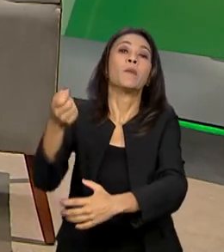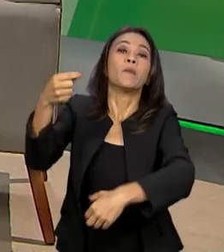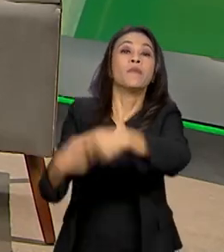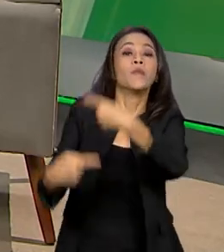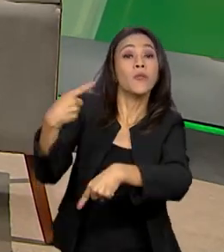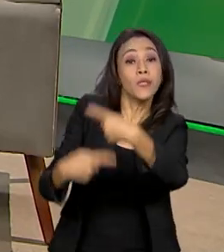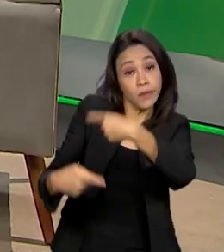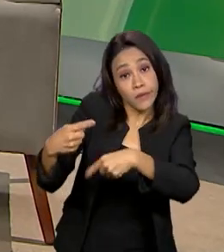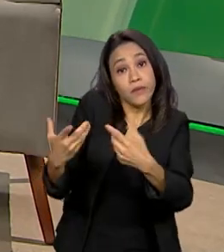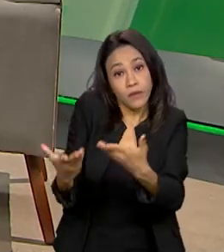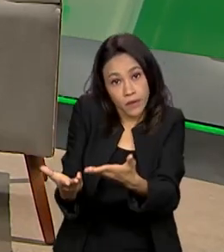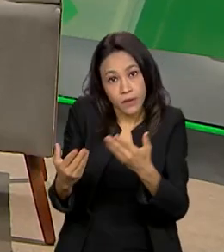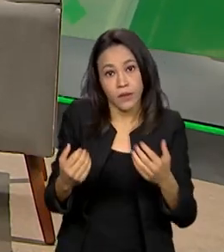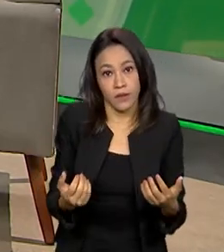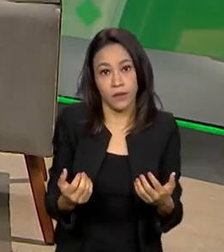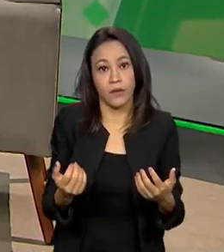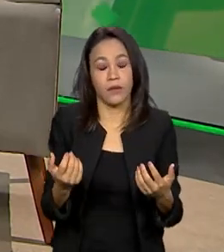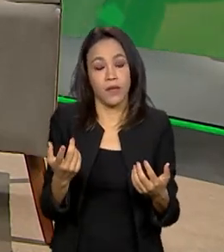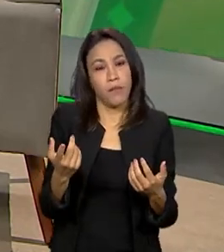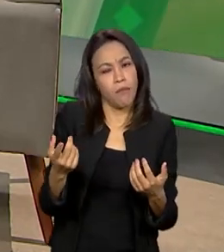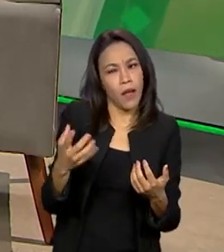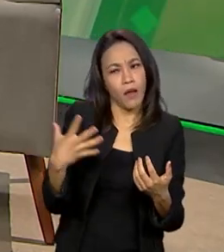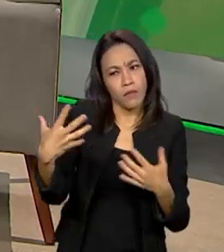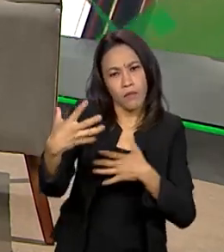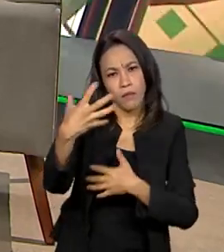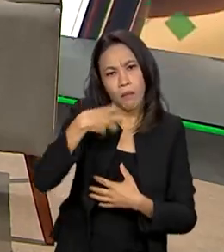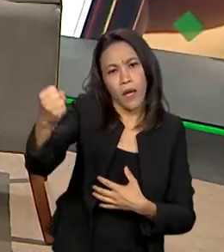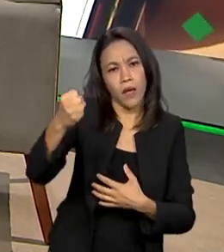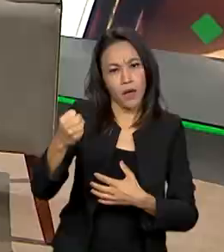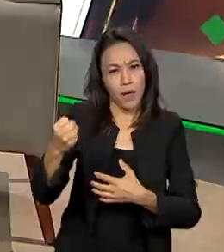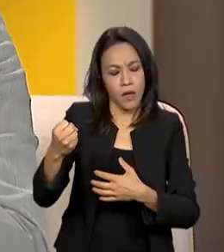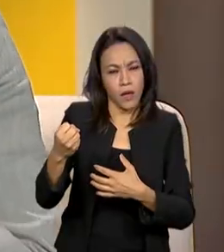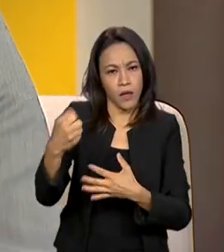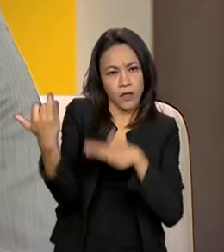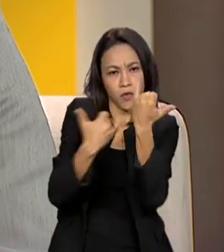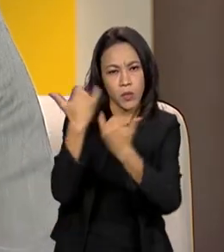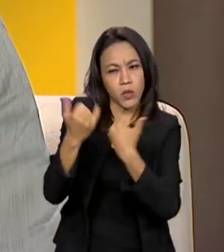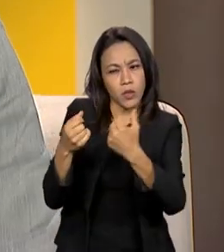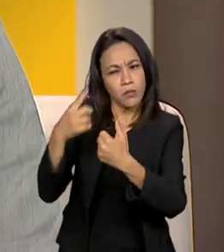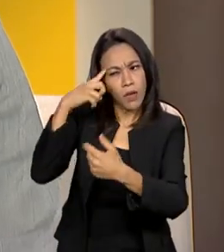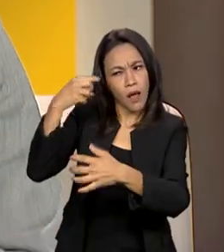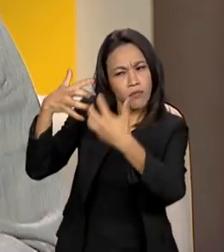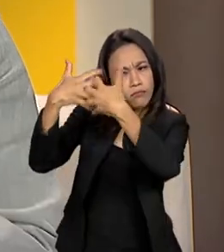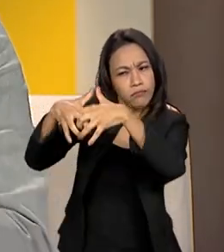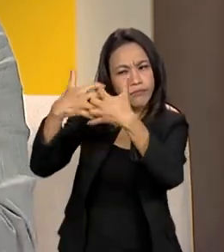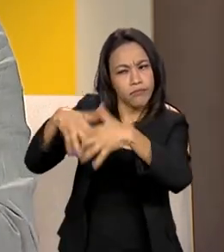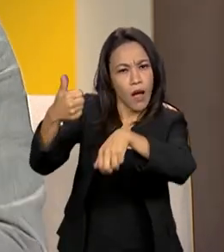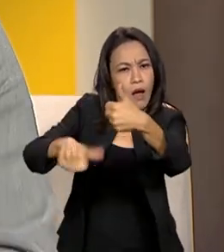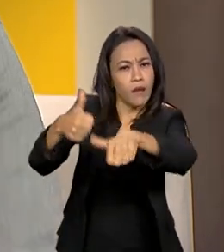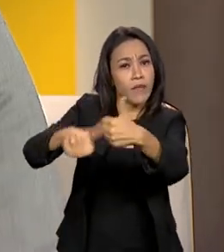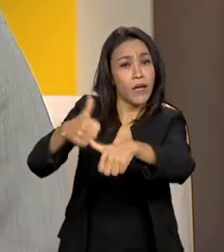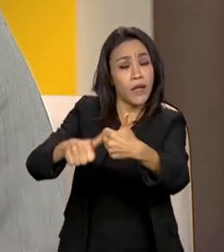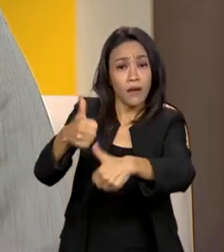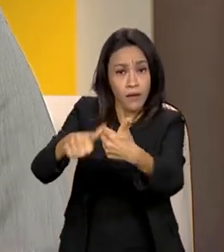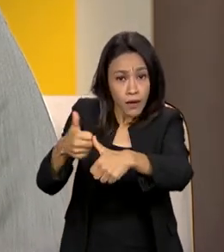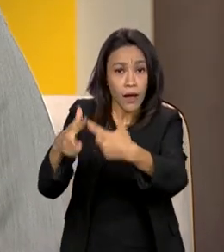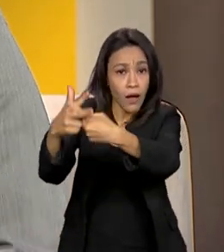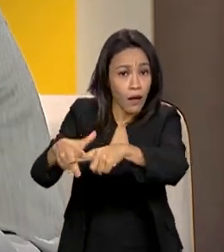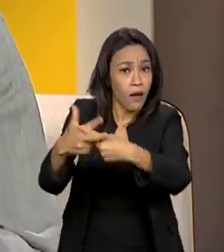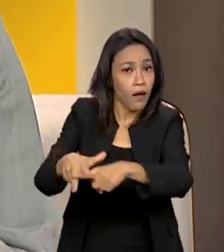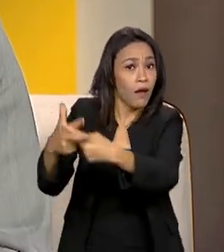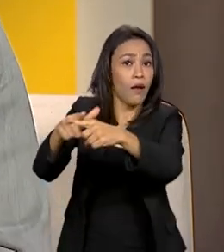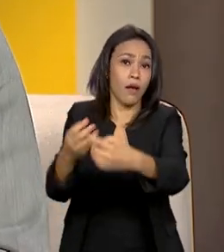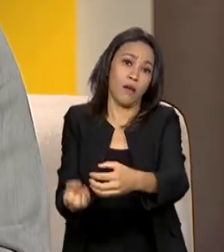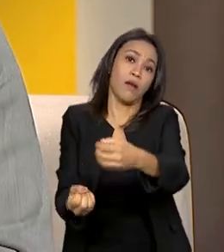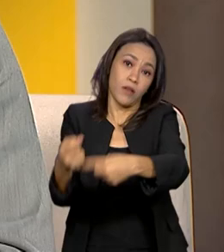é passivo utilizar esses dados para fazer análises, anonimizadas, sem chegar no nível do cidadão, para evoluir as nossas políticas públicas. É